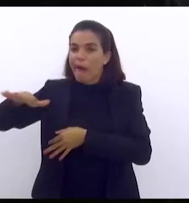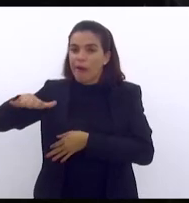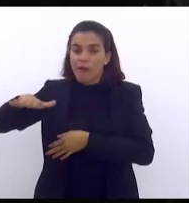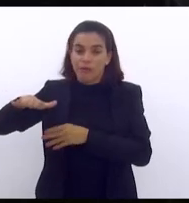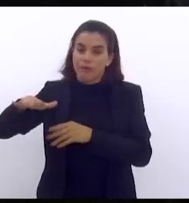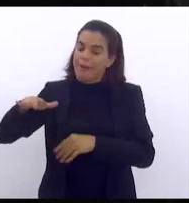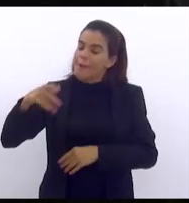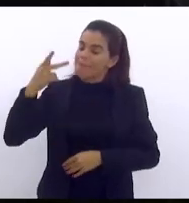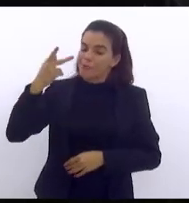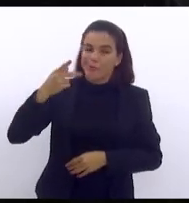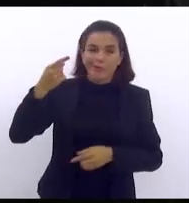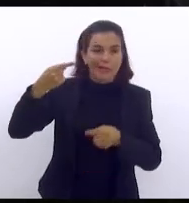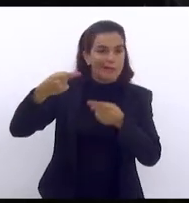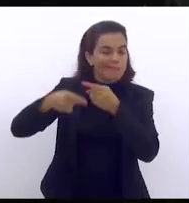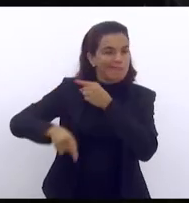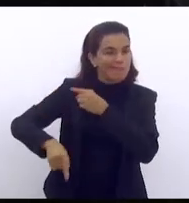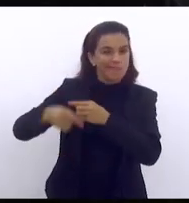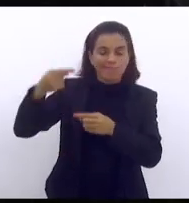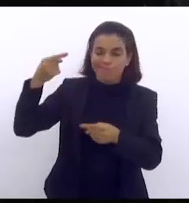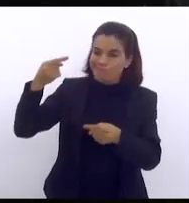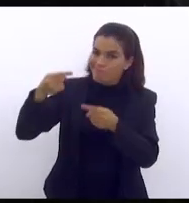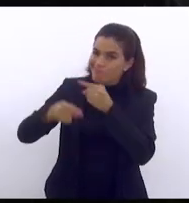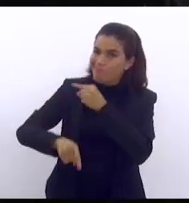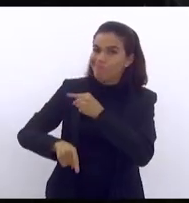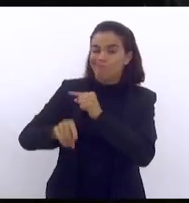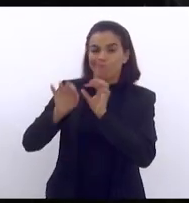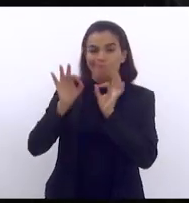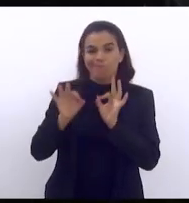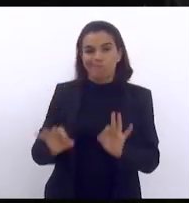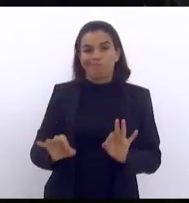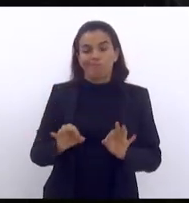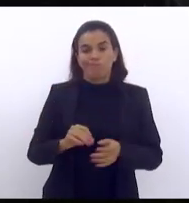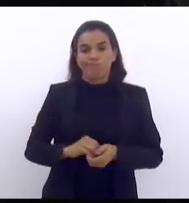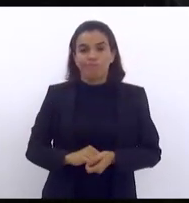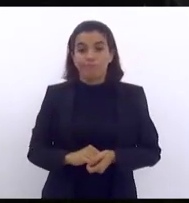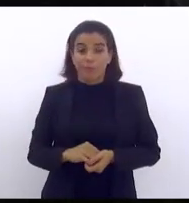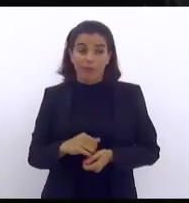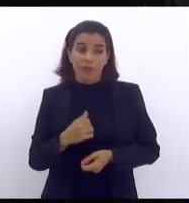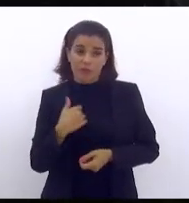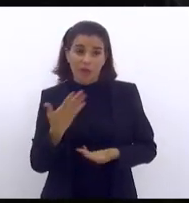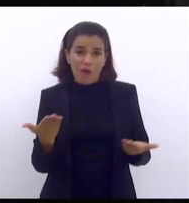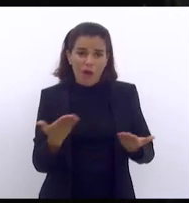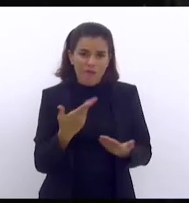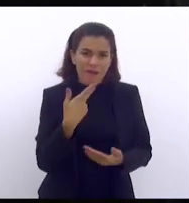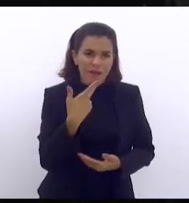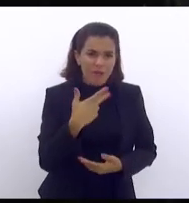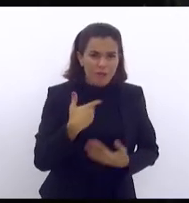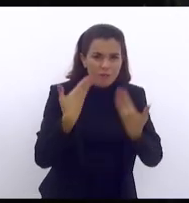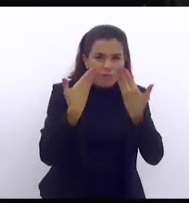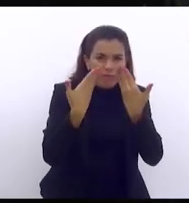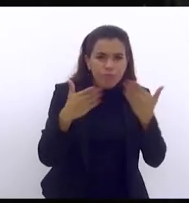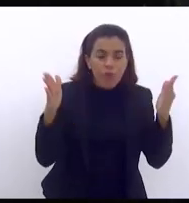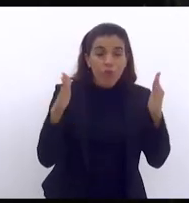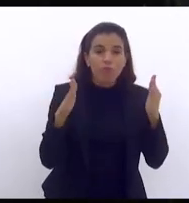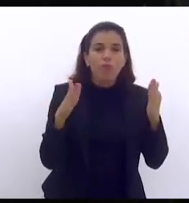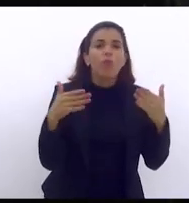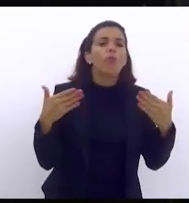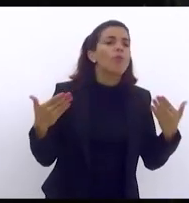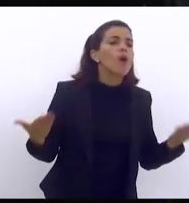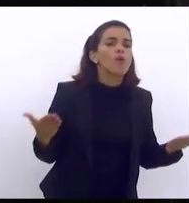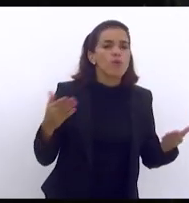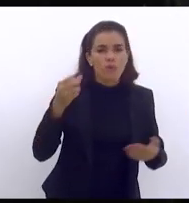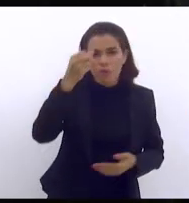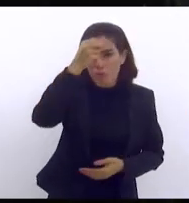dá certo não dá certo e cá entre nós que prefeito